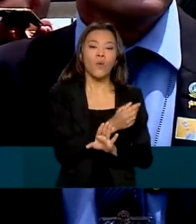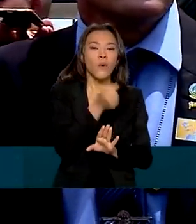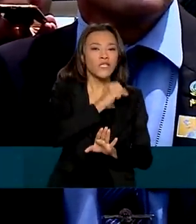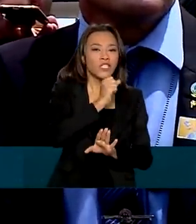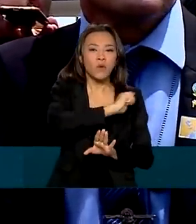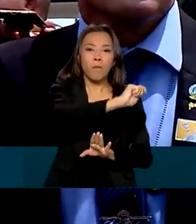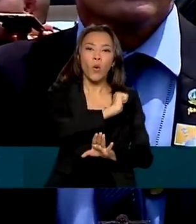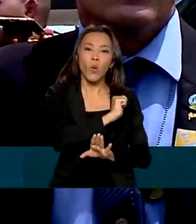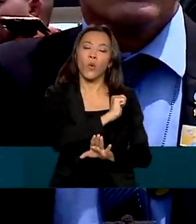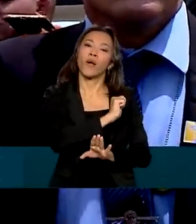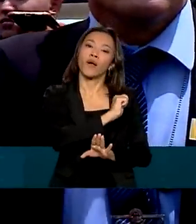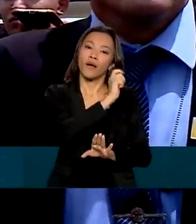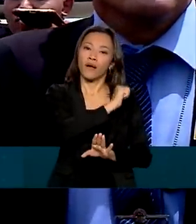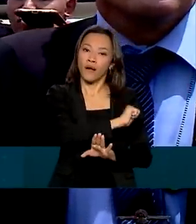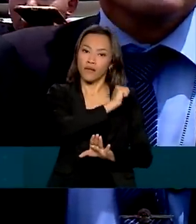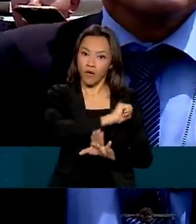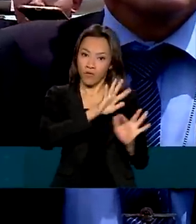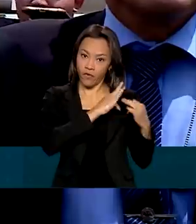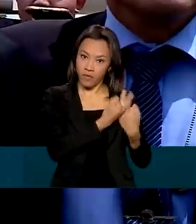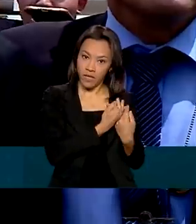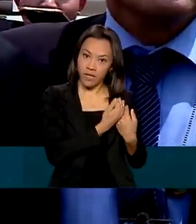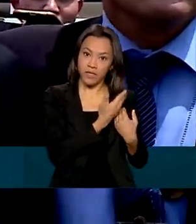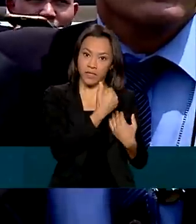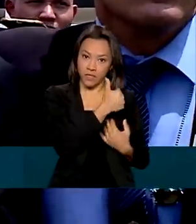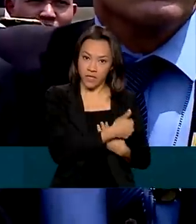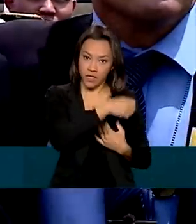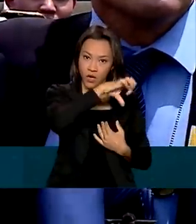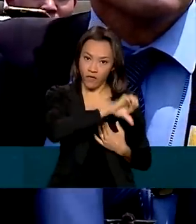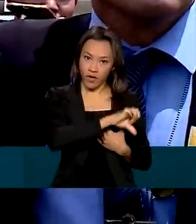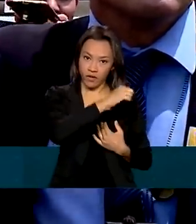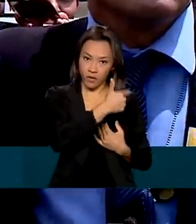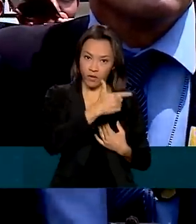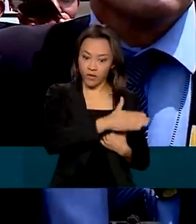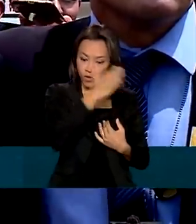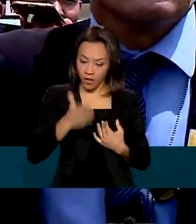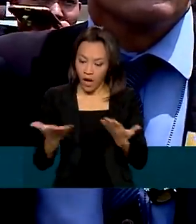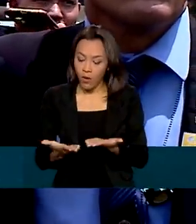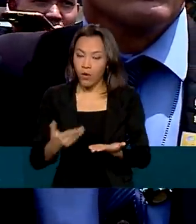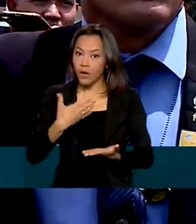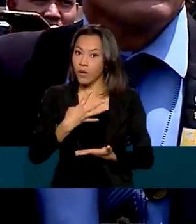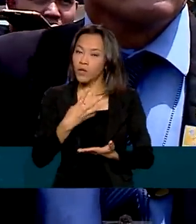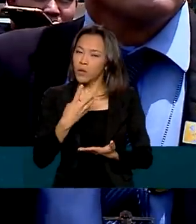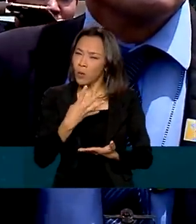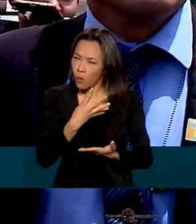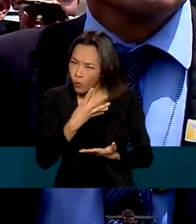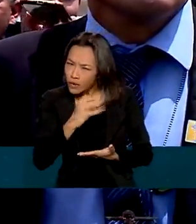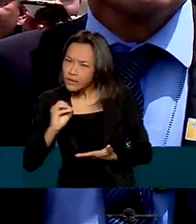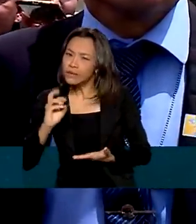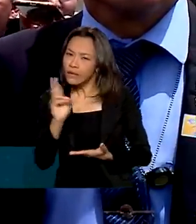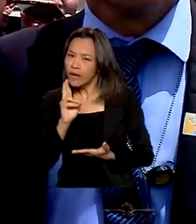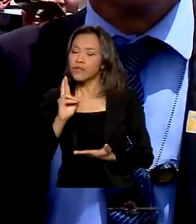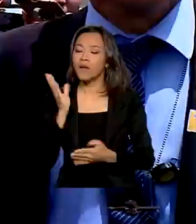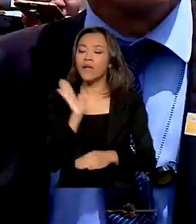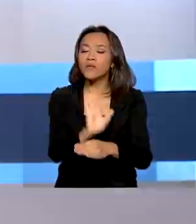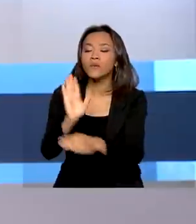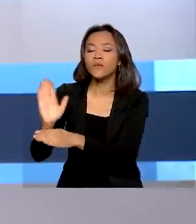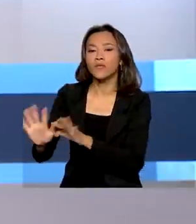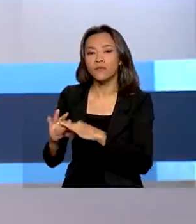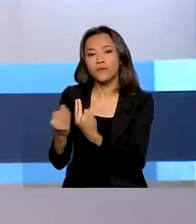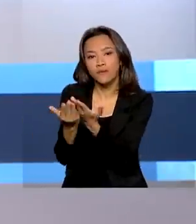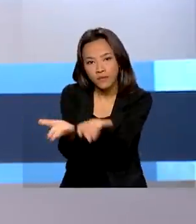que passa de média R 192 para no mínimo R 400, a gente vai atender as mais necessidades no momento.